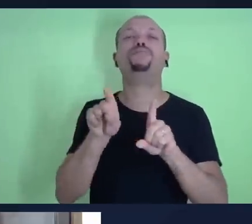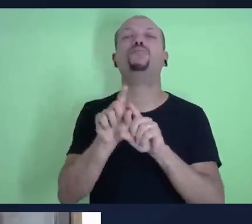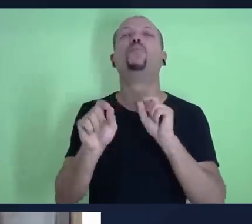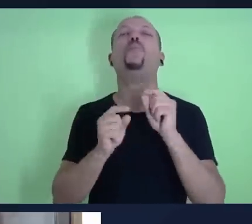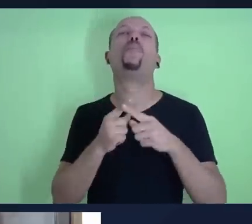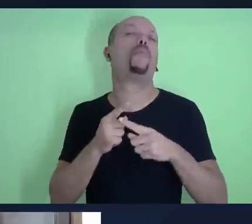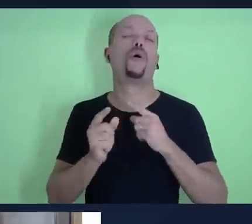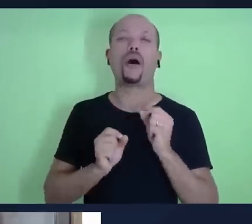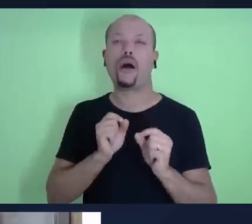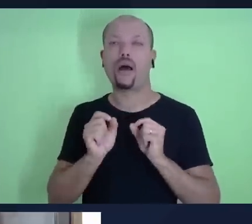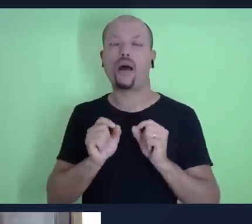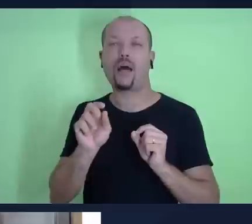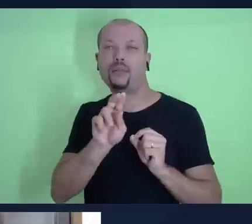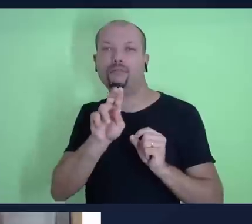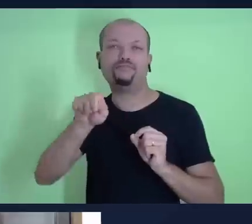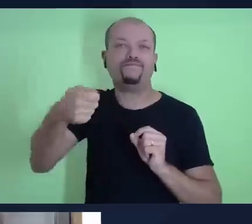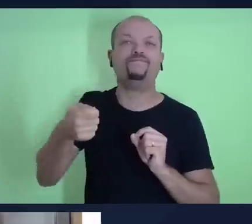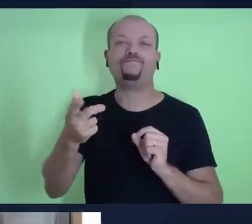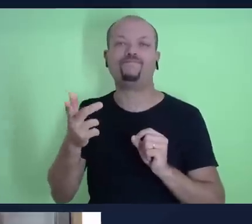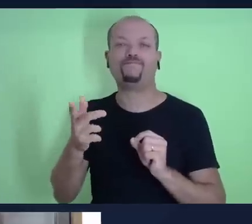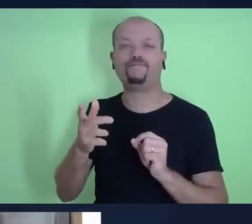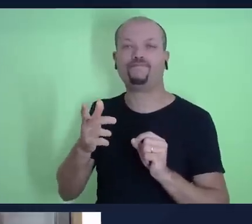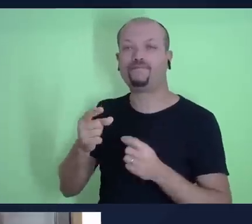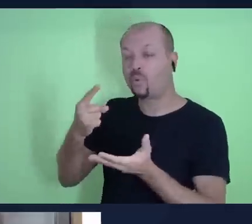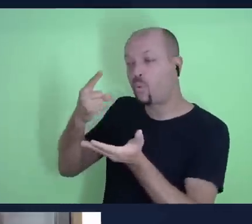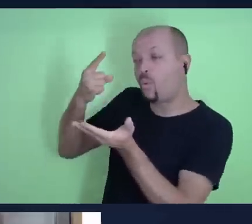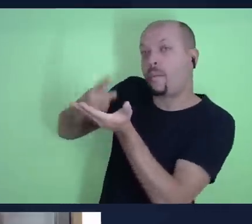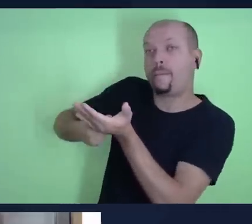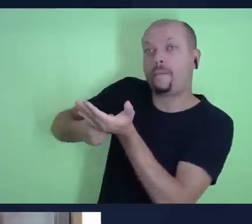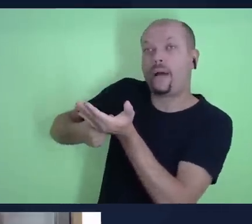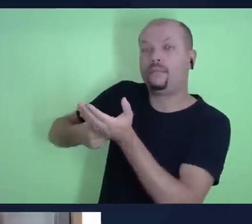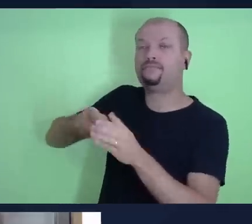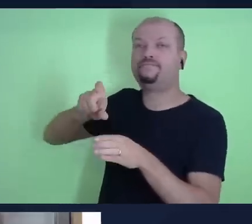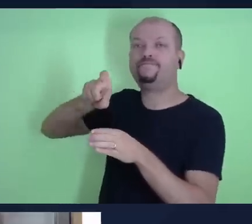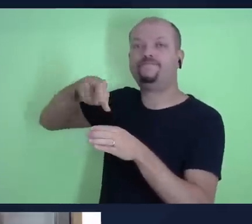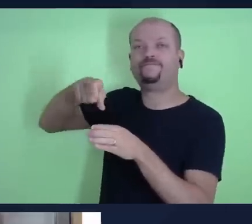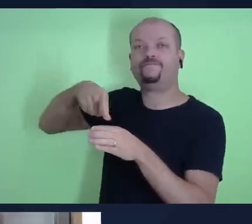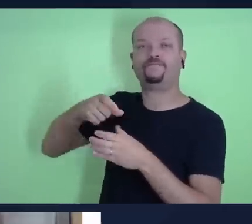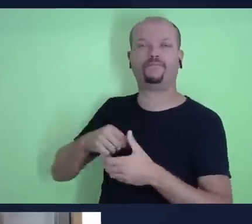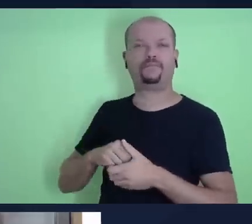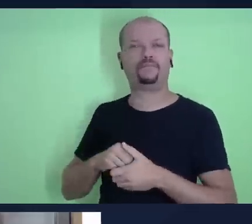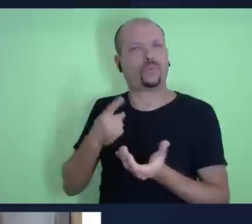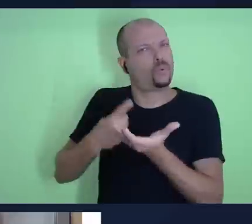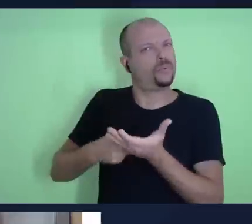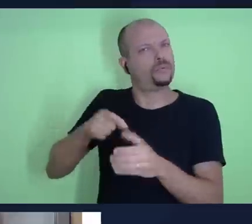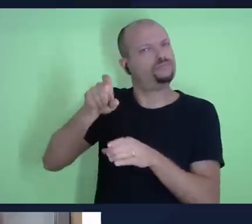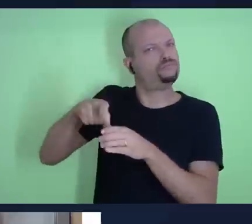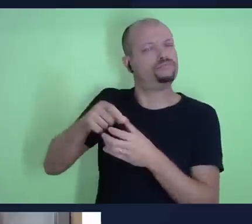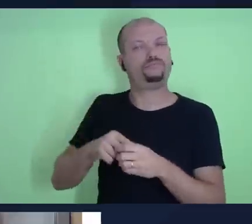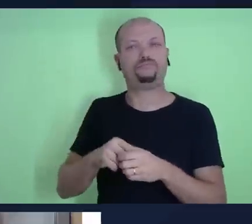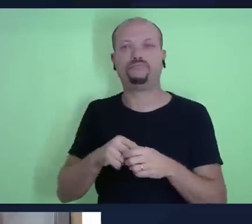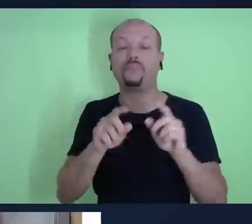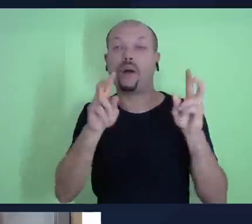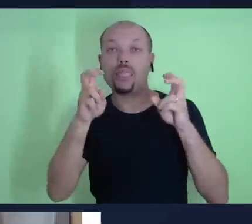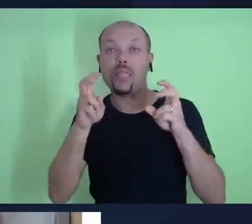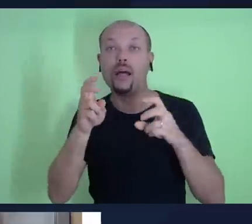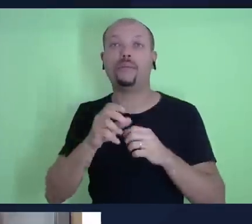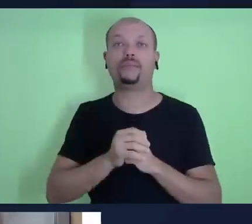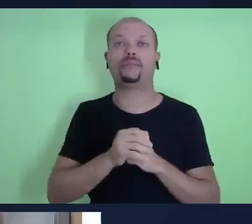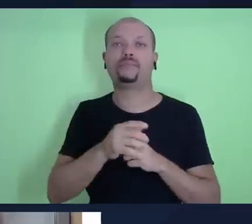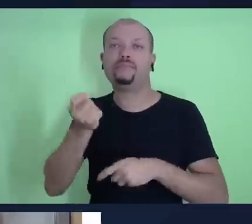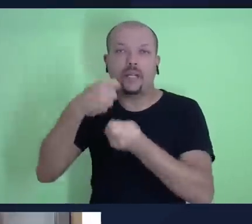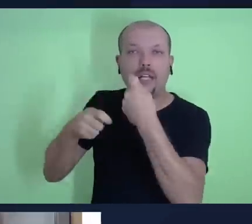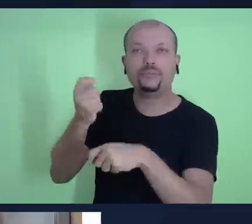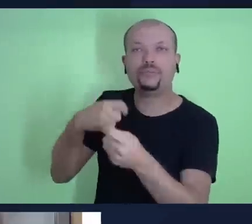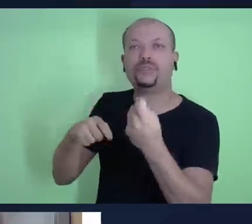chamado o pacto do dízimo, dentro desses temas que estamos estudando esse trimestre, sobre administração,